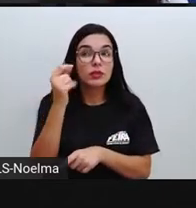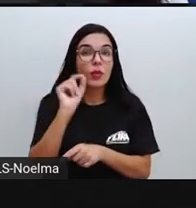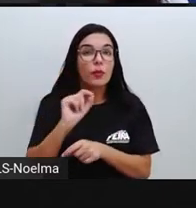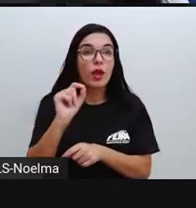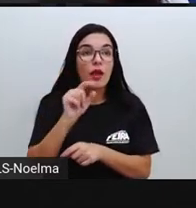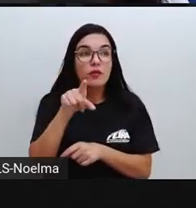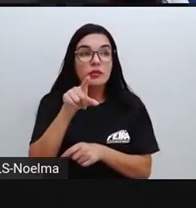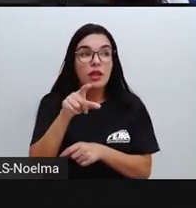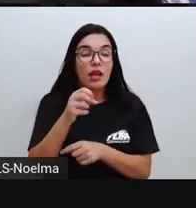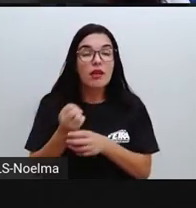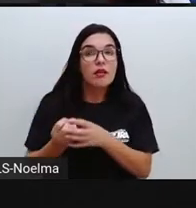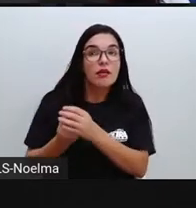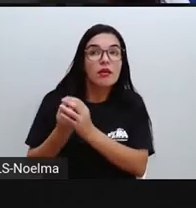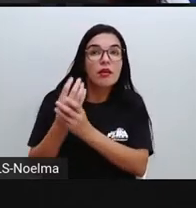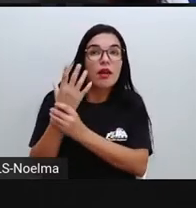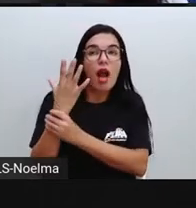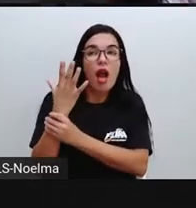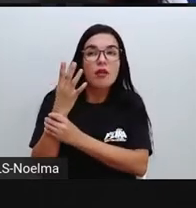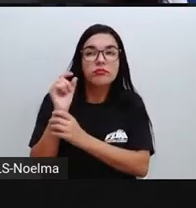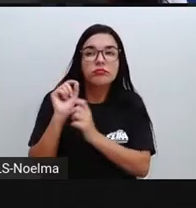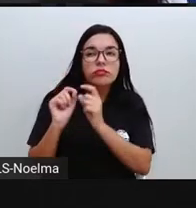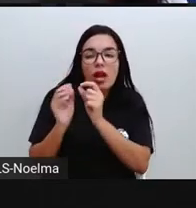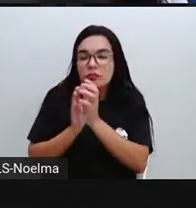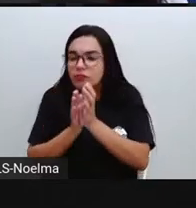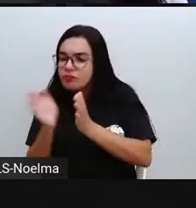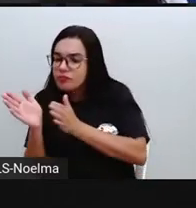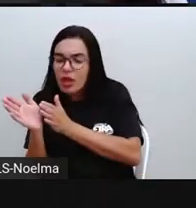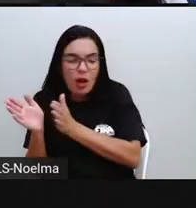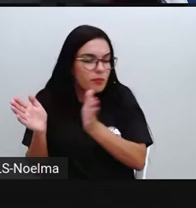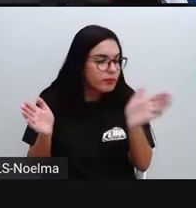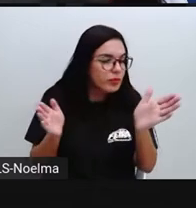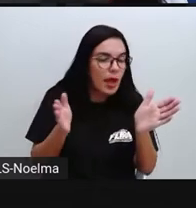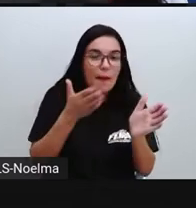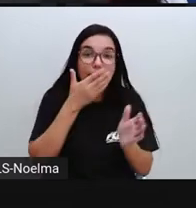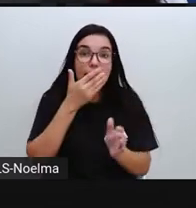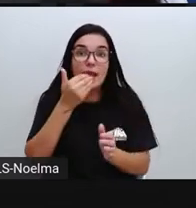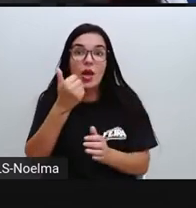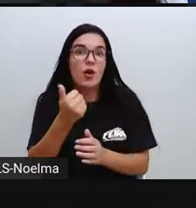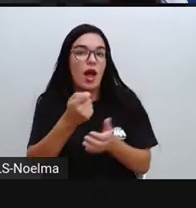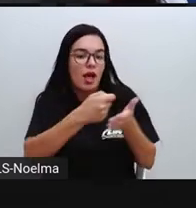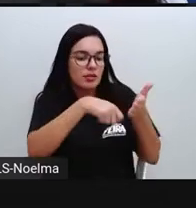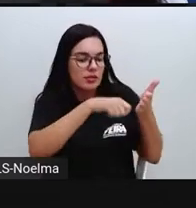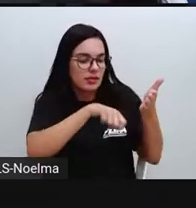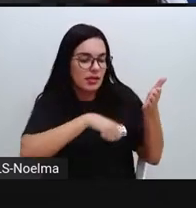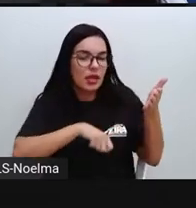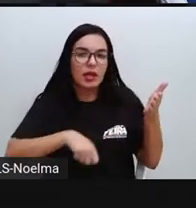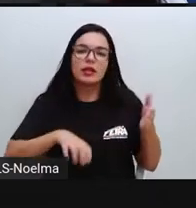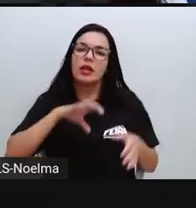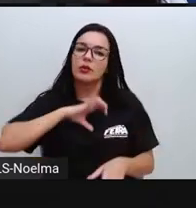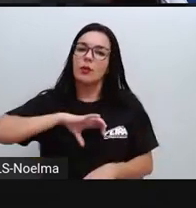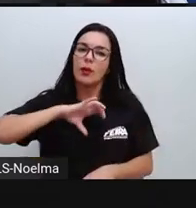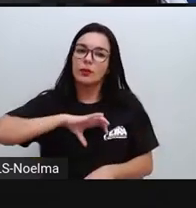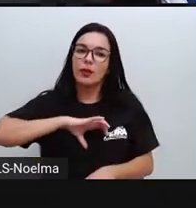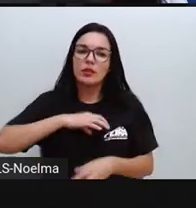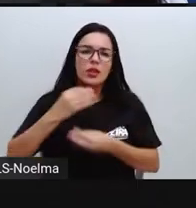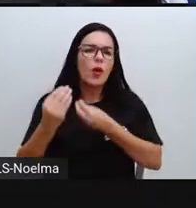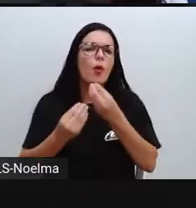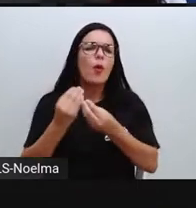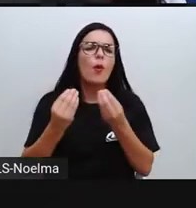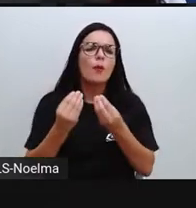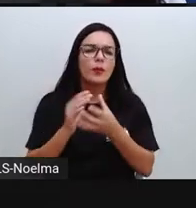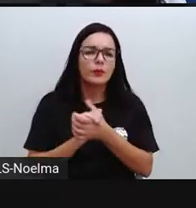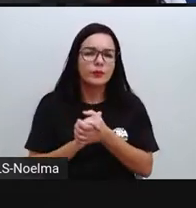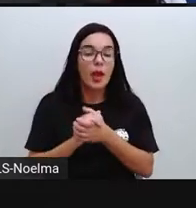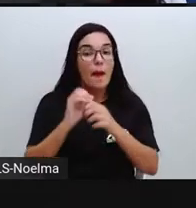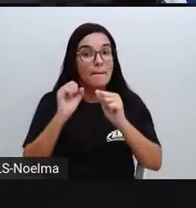estratégias, né? Para poder melhorar aí a ortografia do nosso português. Como? Que estratégias a gente pode utilizar? A gente pode